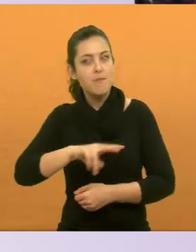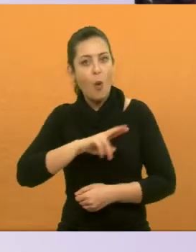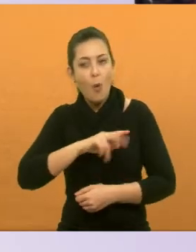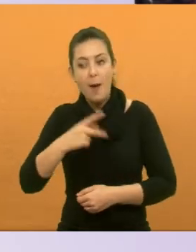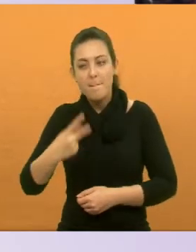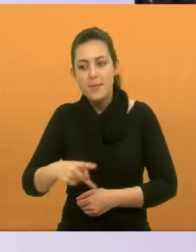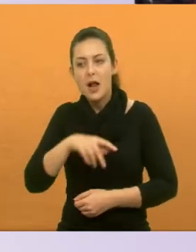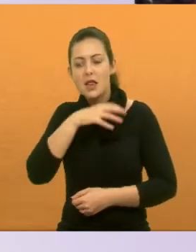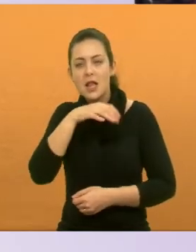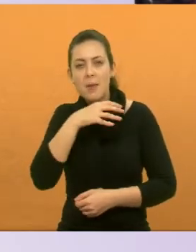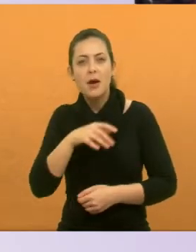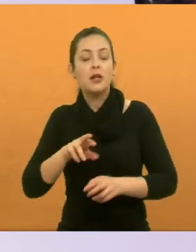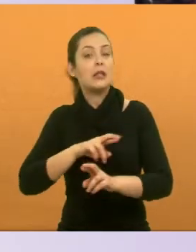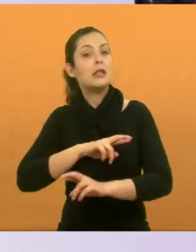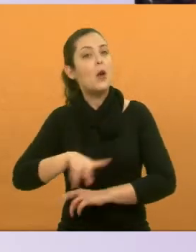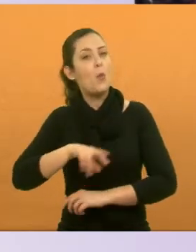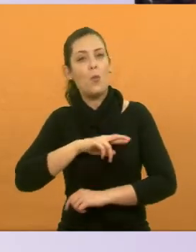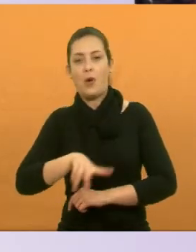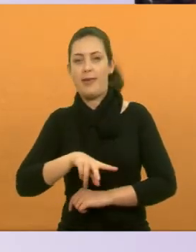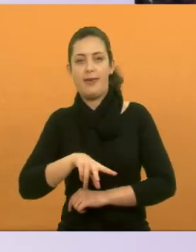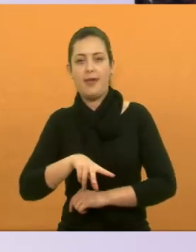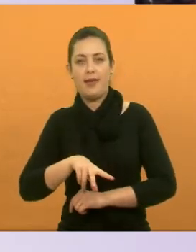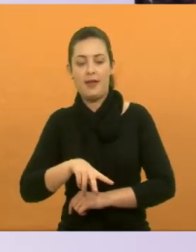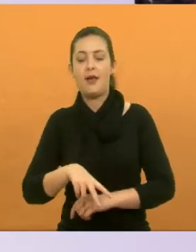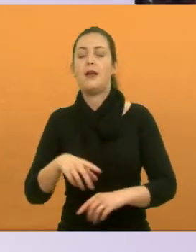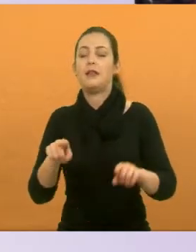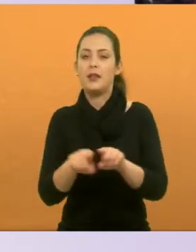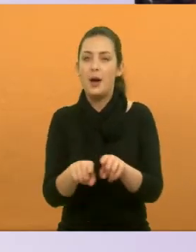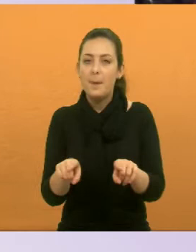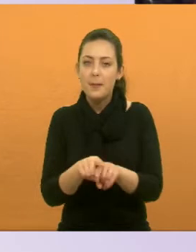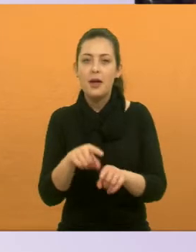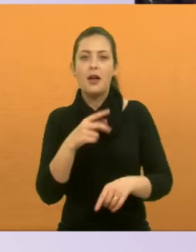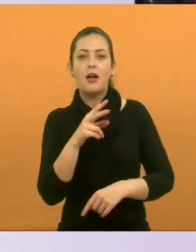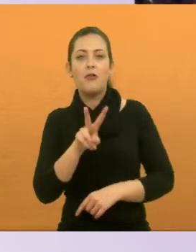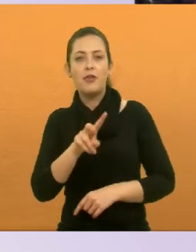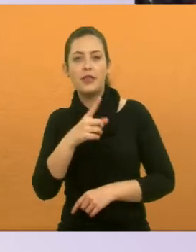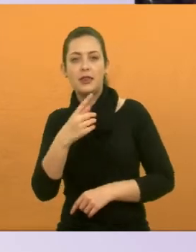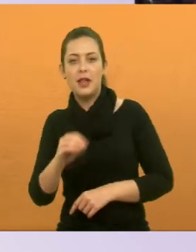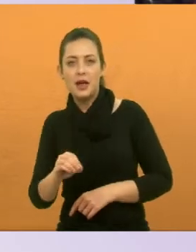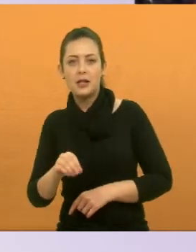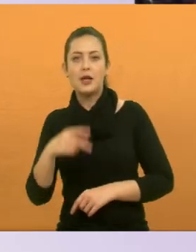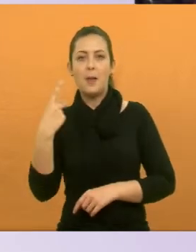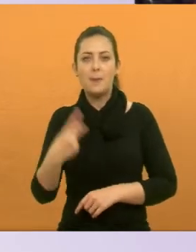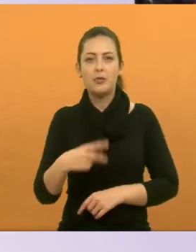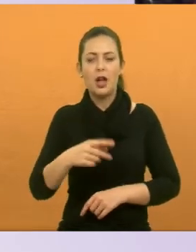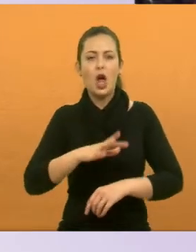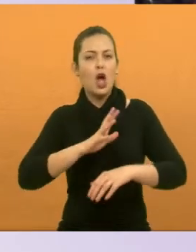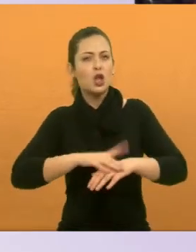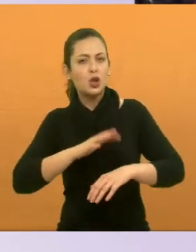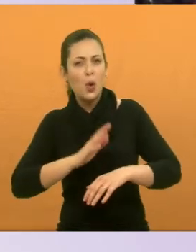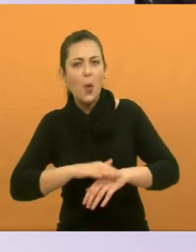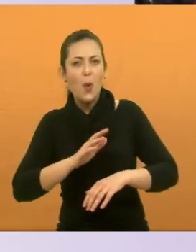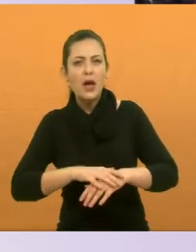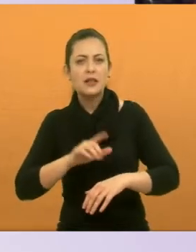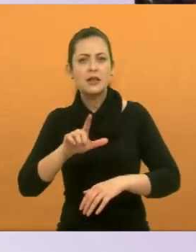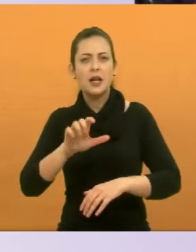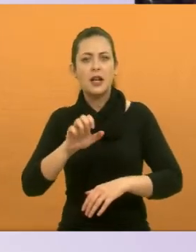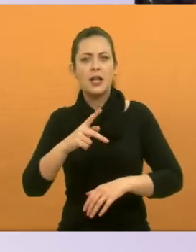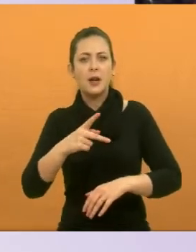aplicar no animal é de hidrofobia, e não é. Nós temos também que aplicar a V10, que é para leptospirose, sinomose,